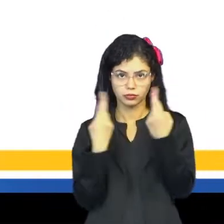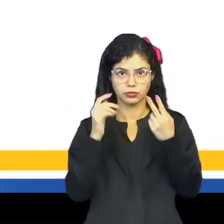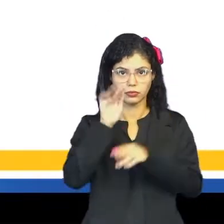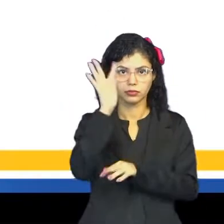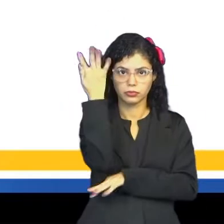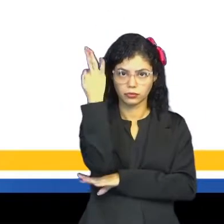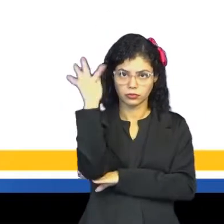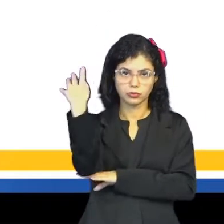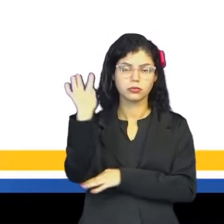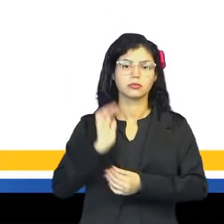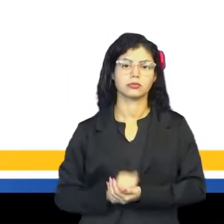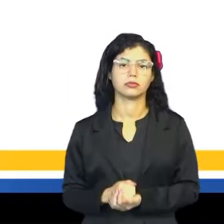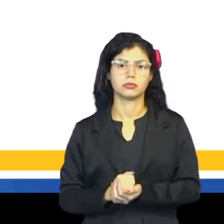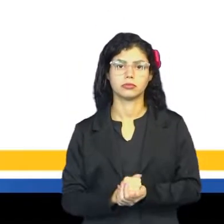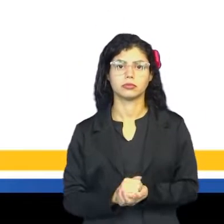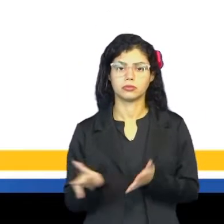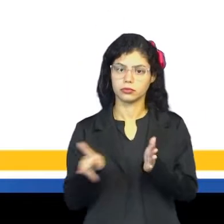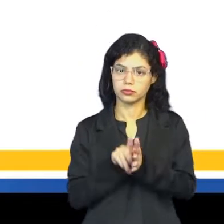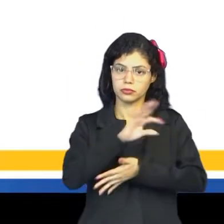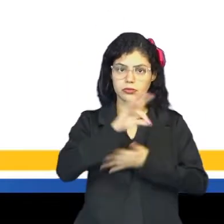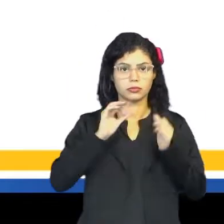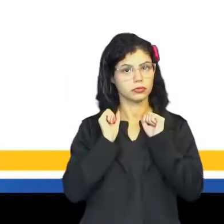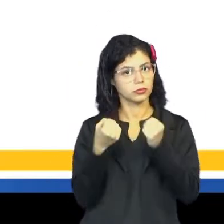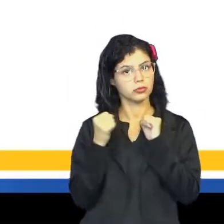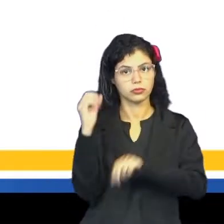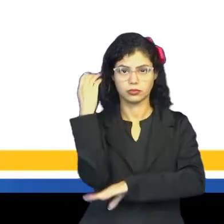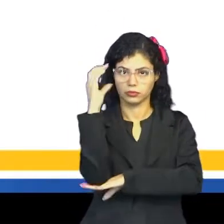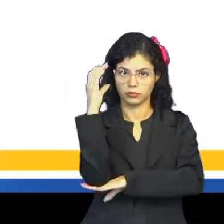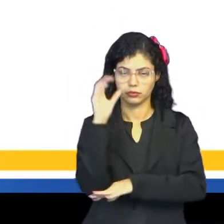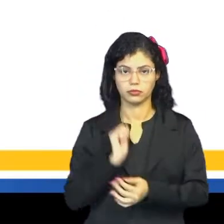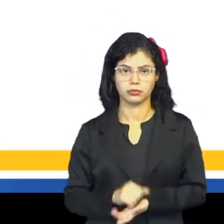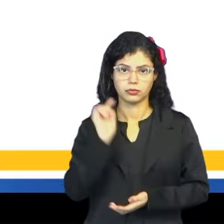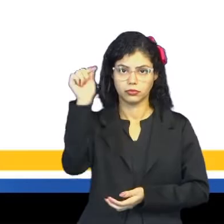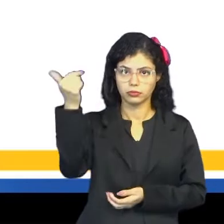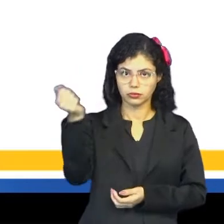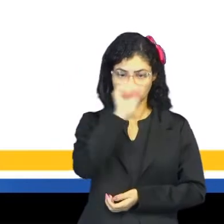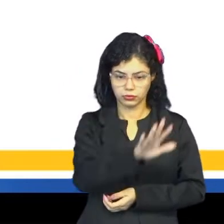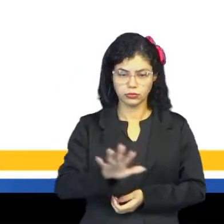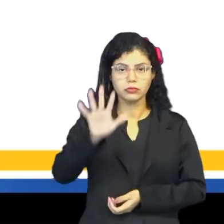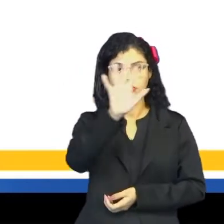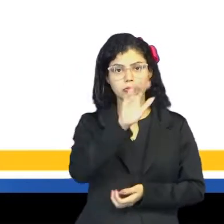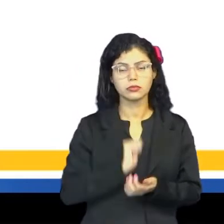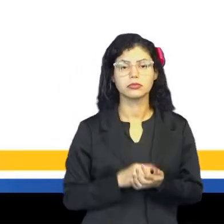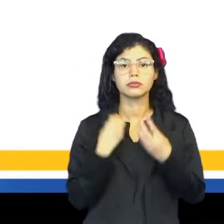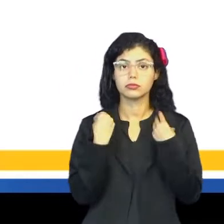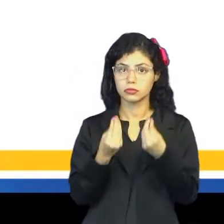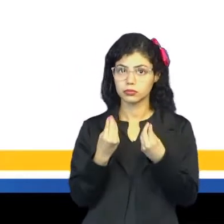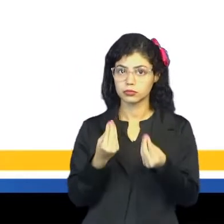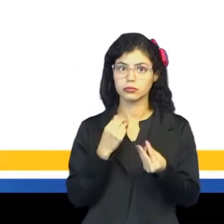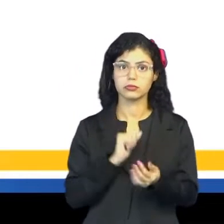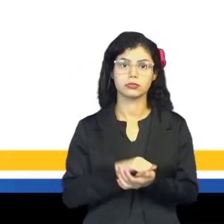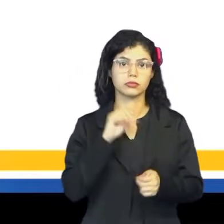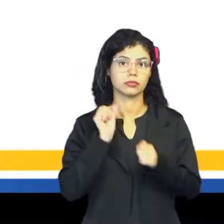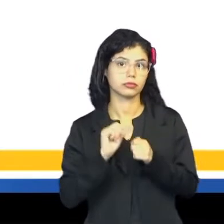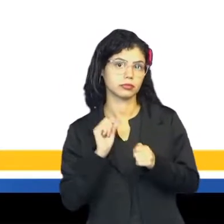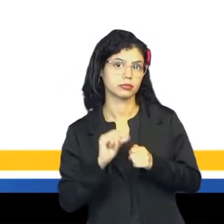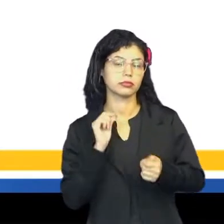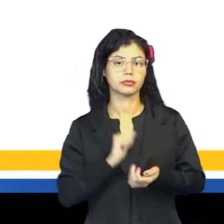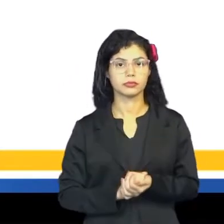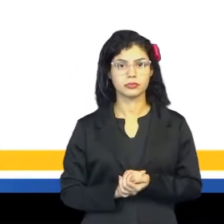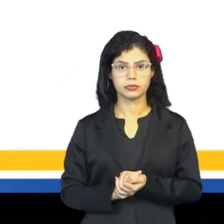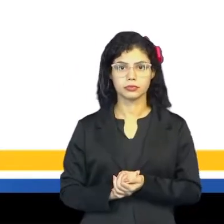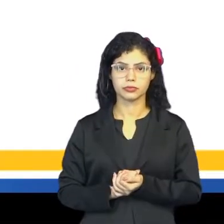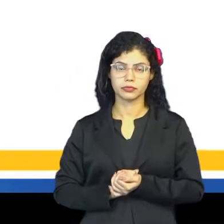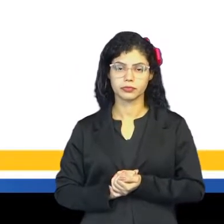aos membros da Academia de Ciência daquela nação, para que formassem, tá?